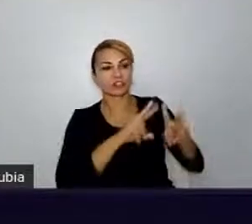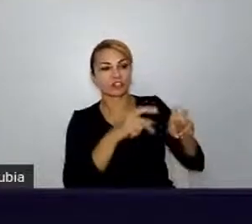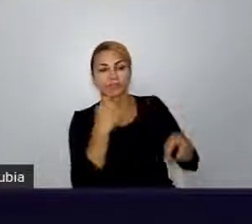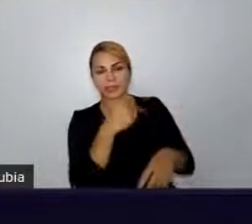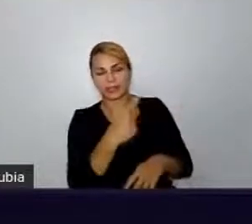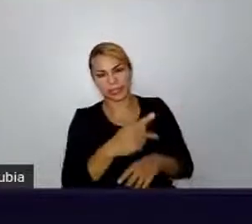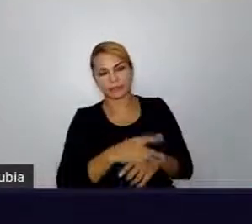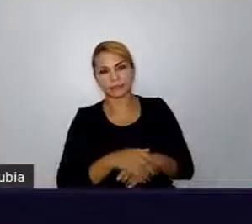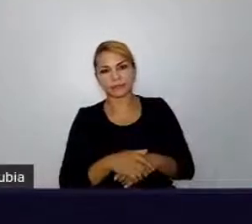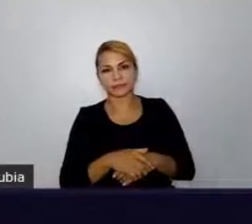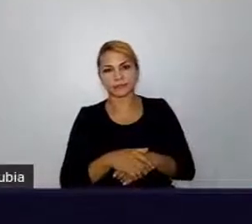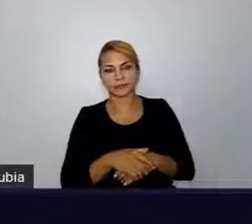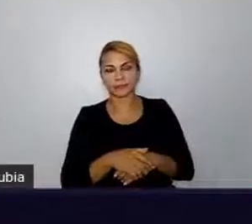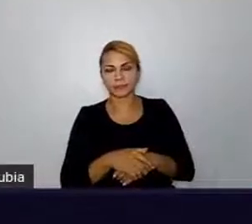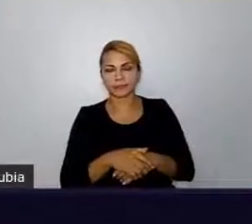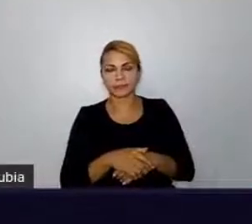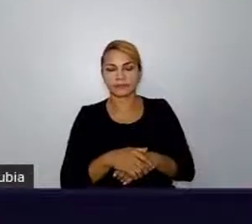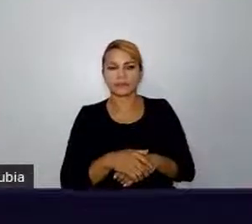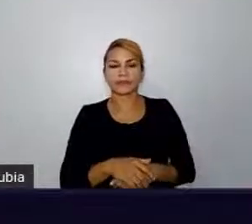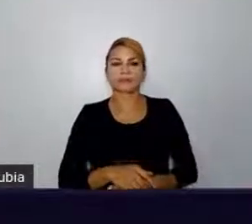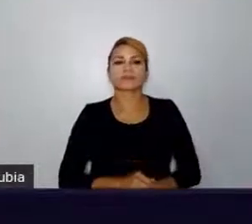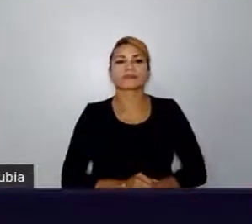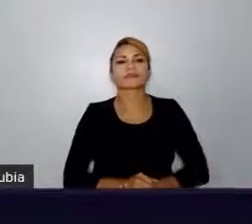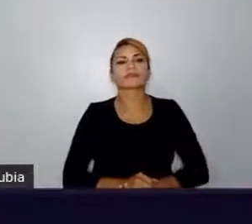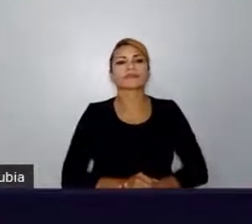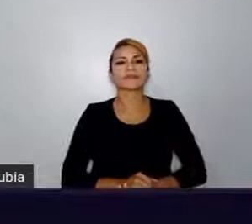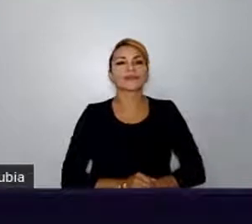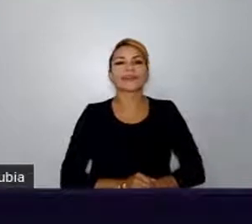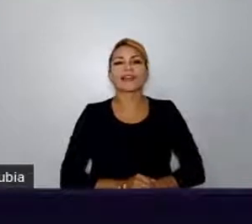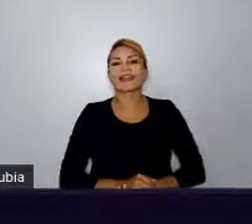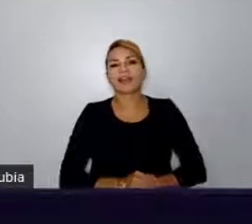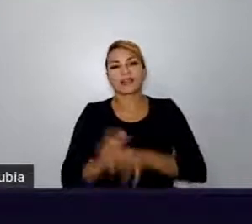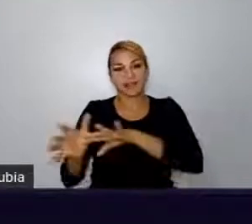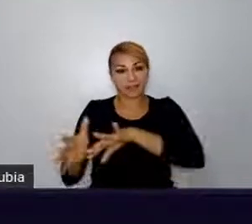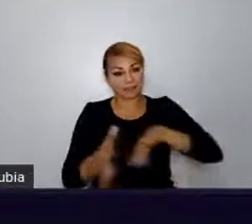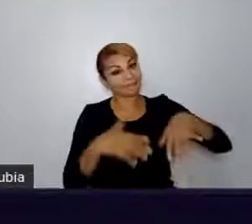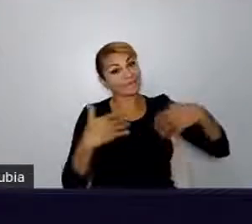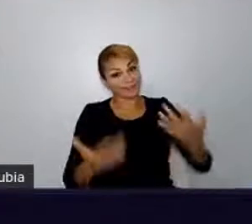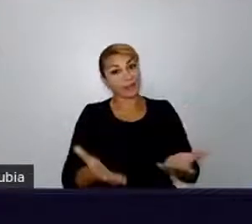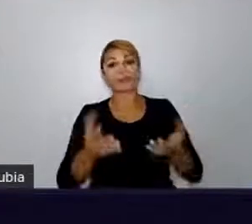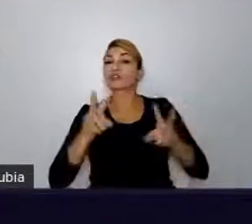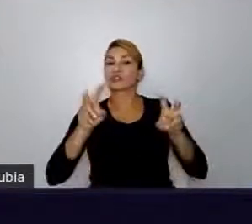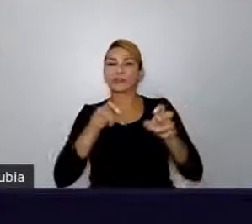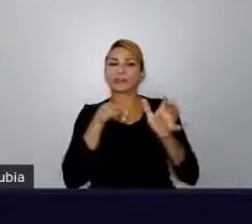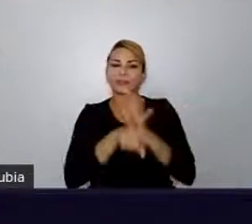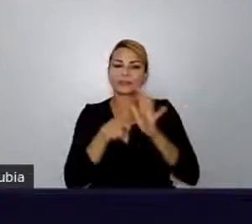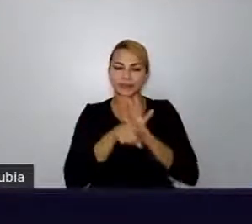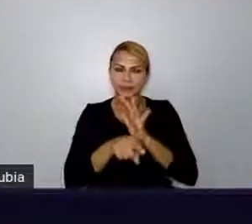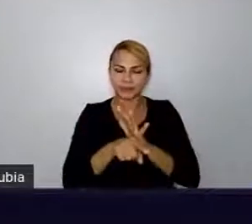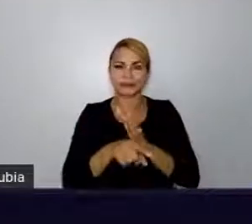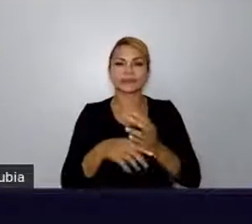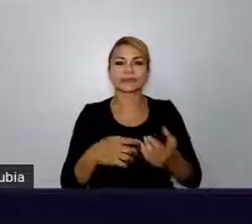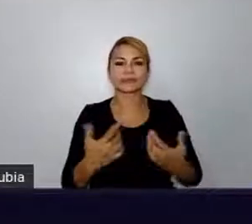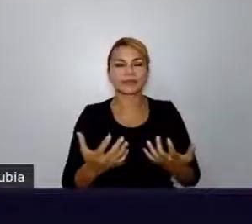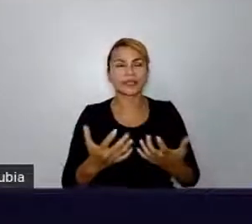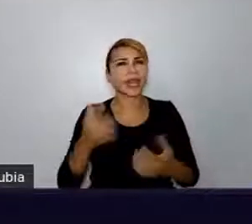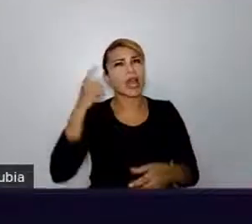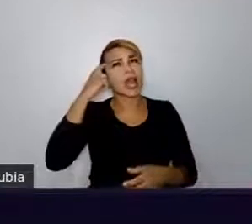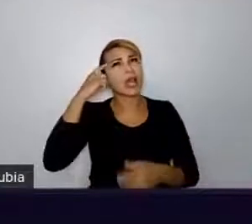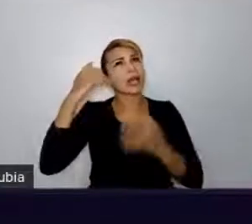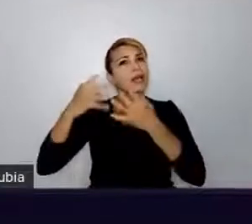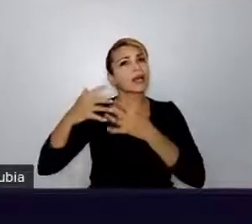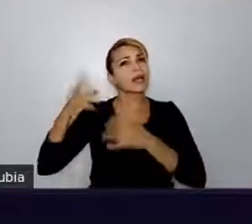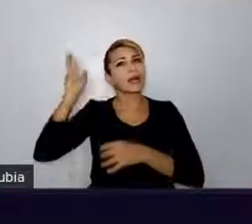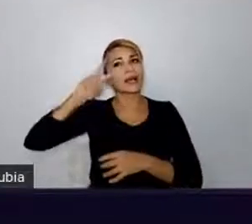E por falar em fazer perguntas, eu sempre, sobre fazer perguntas, eu sempre me lembro de um